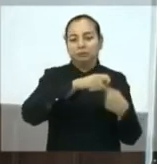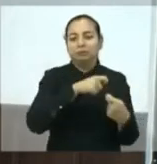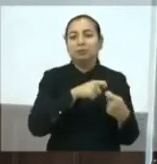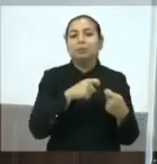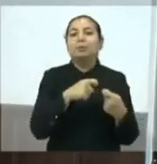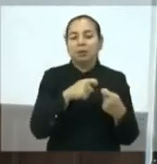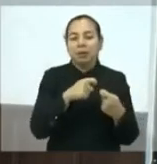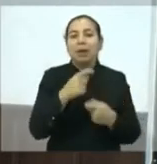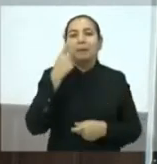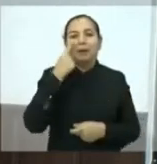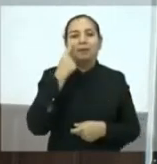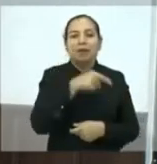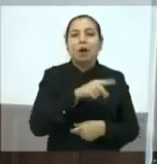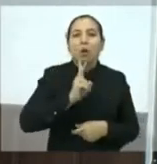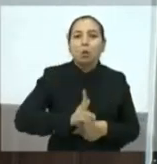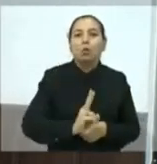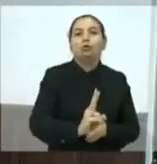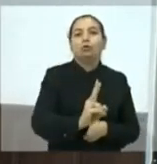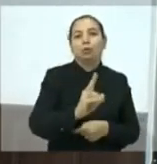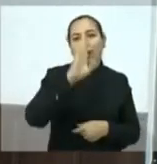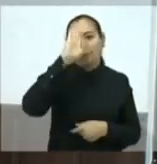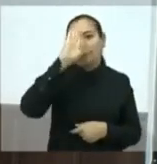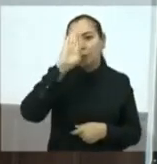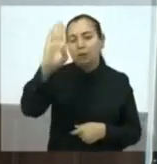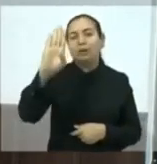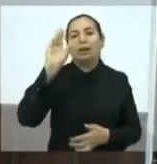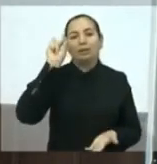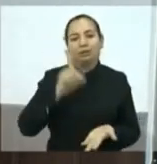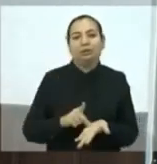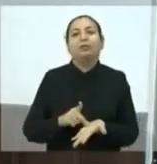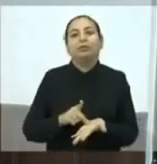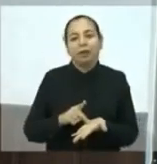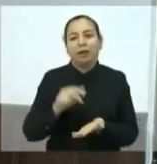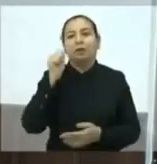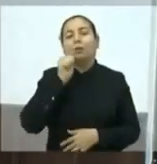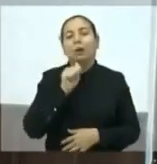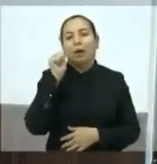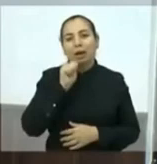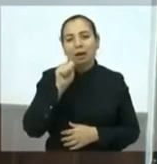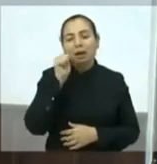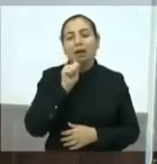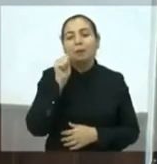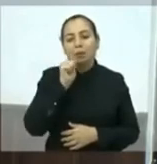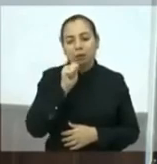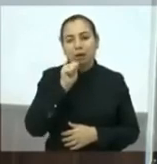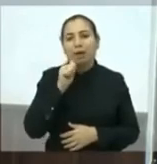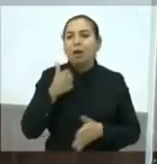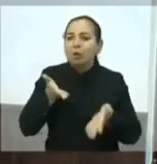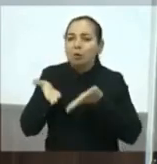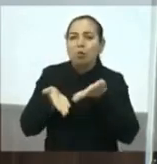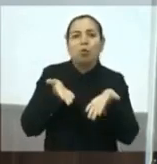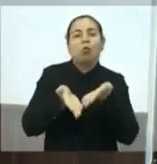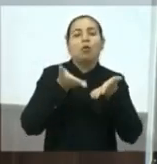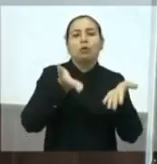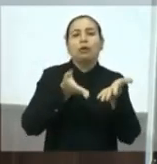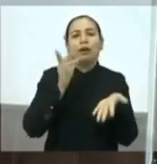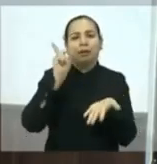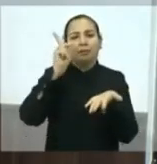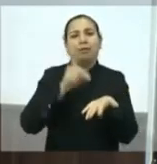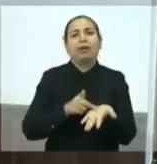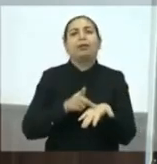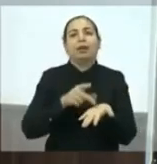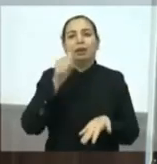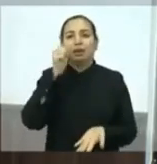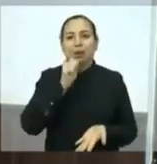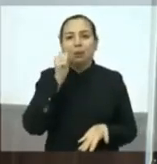dê continuidade à prioridade, de fato, às mulheres, cuidar realmente do futuro